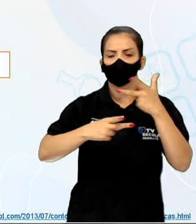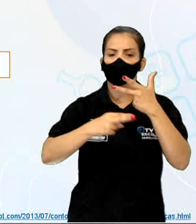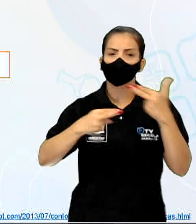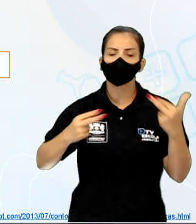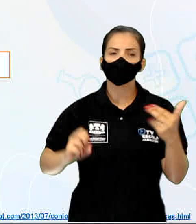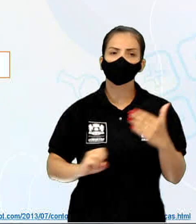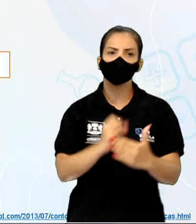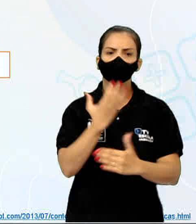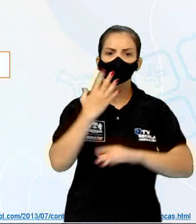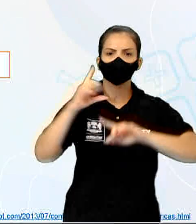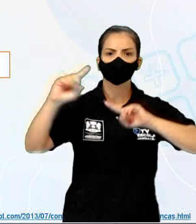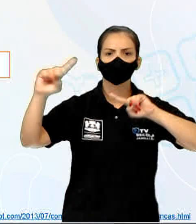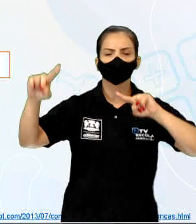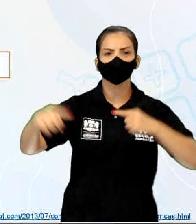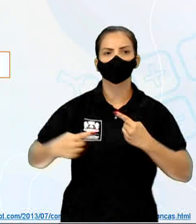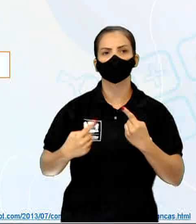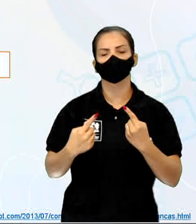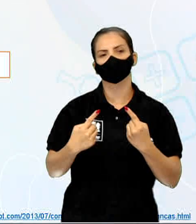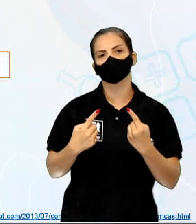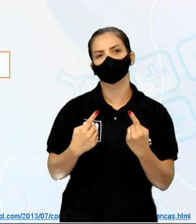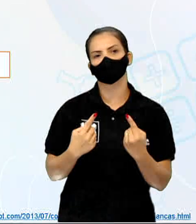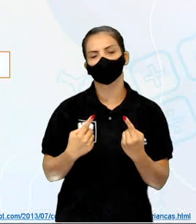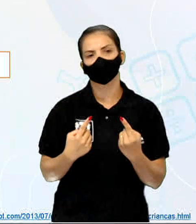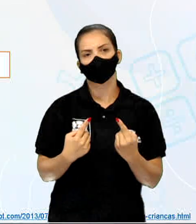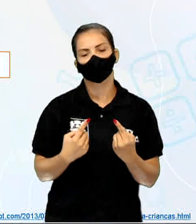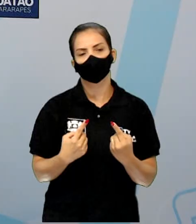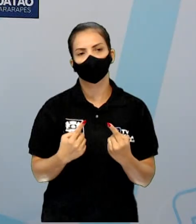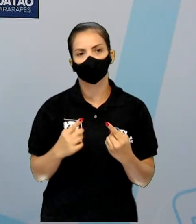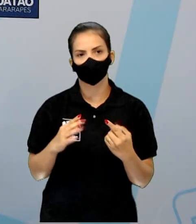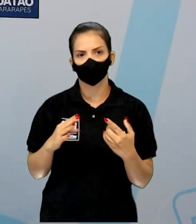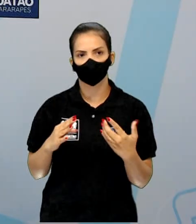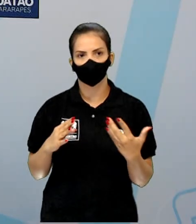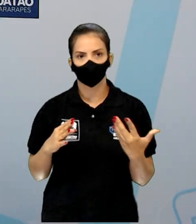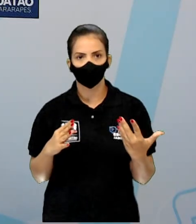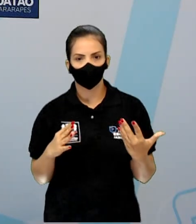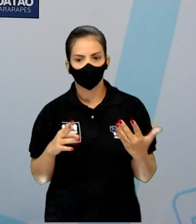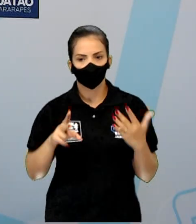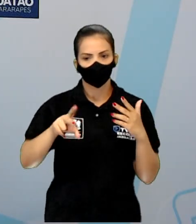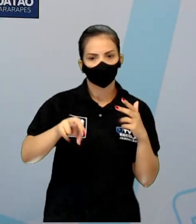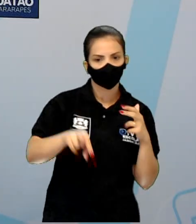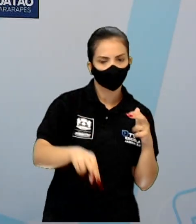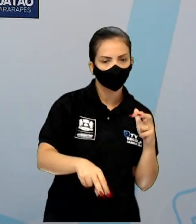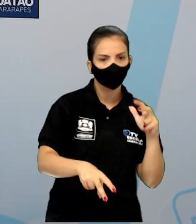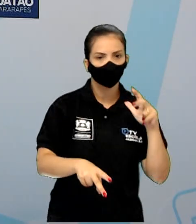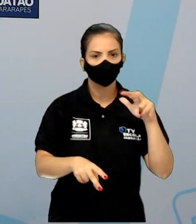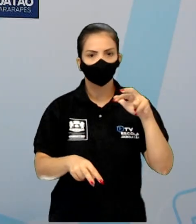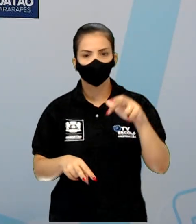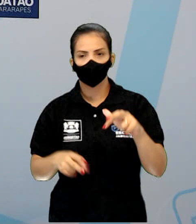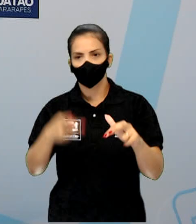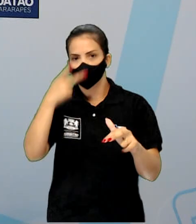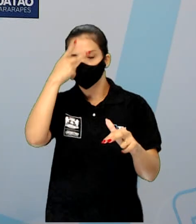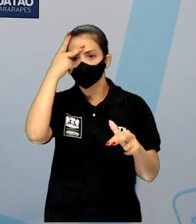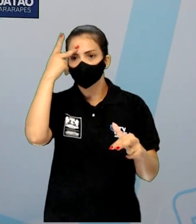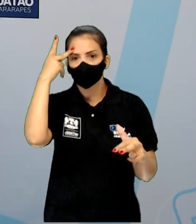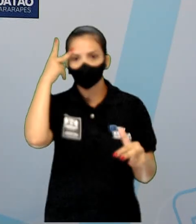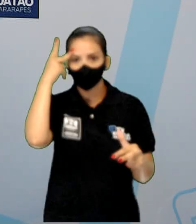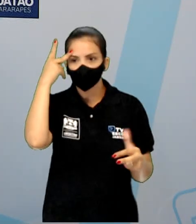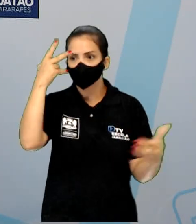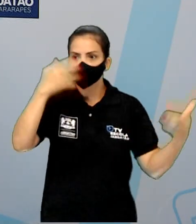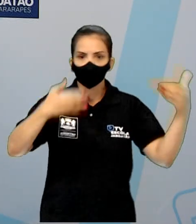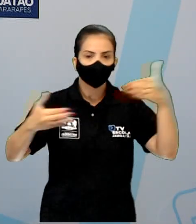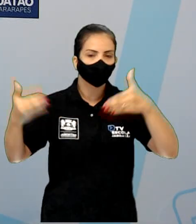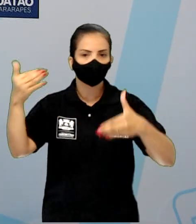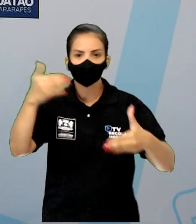Que desencadeia os fatos, que envolve o leitor. Quando chega aqui, desce a escada. Tudo em você vai ficando envolvido nessa história, não é isso?